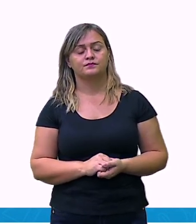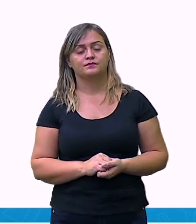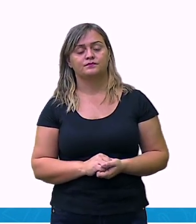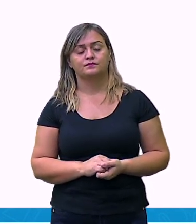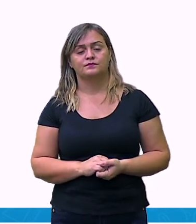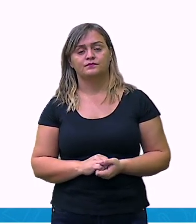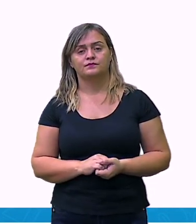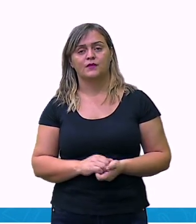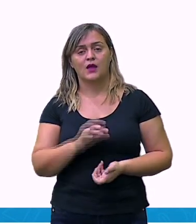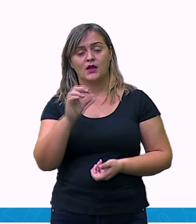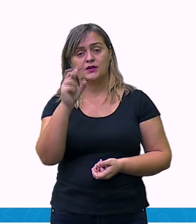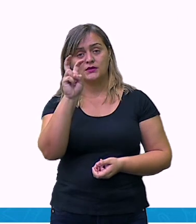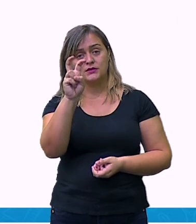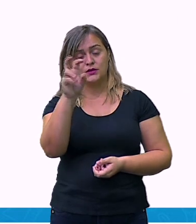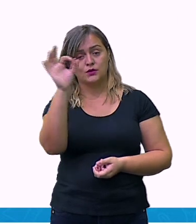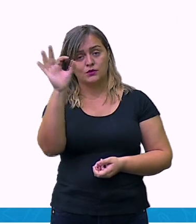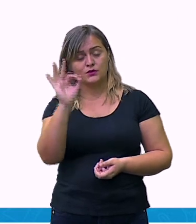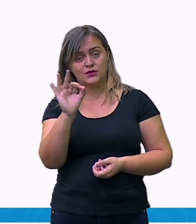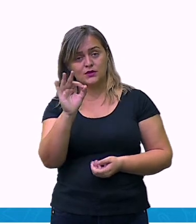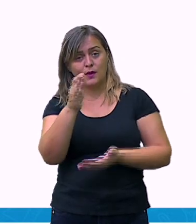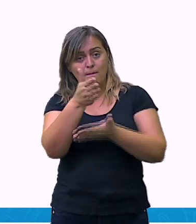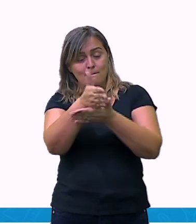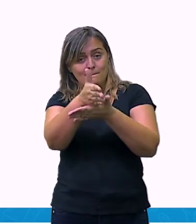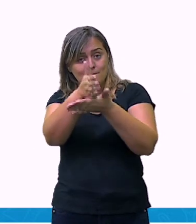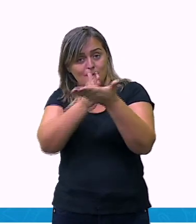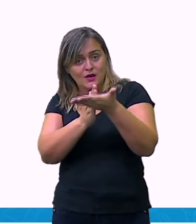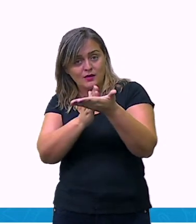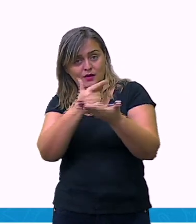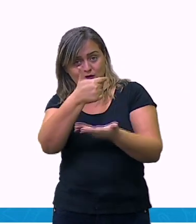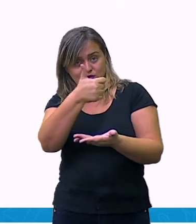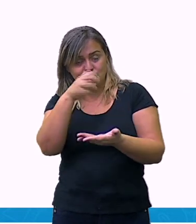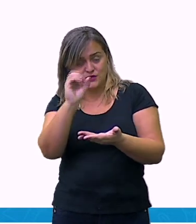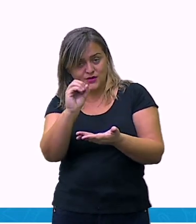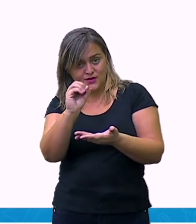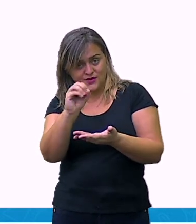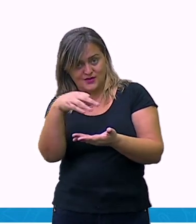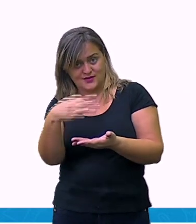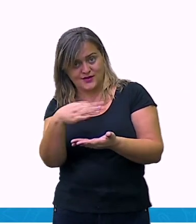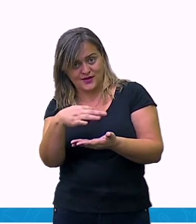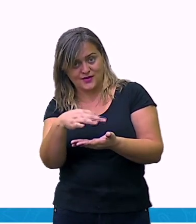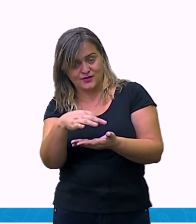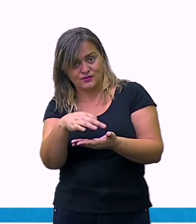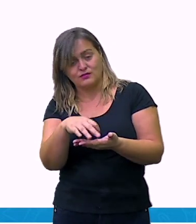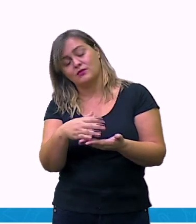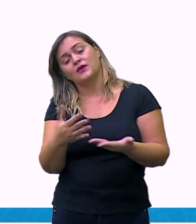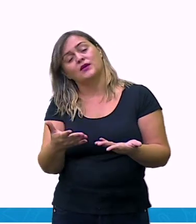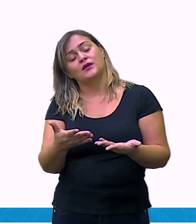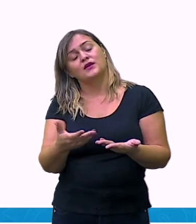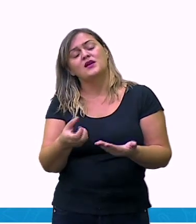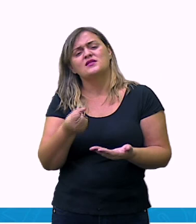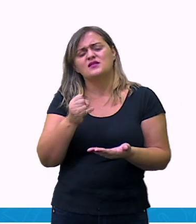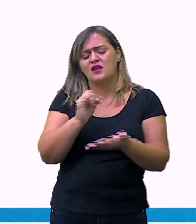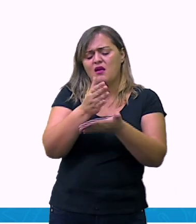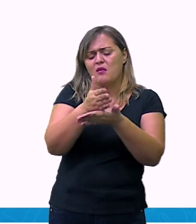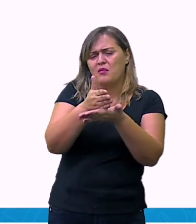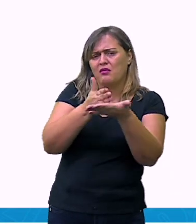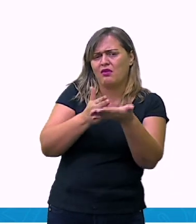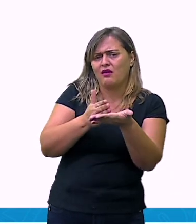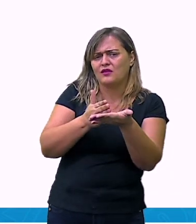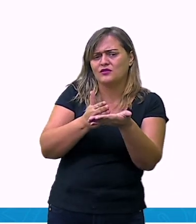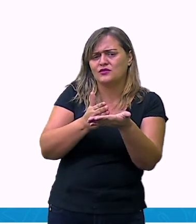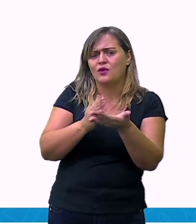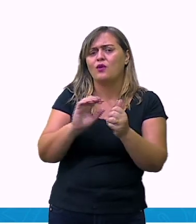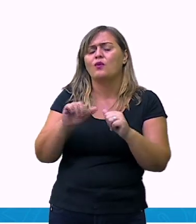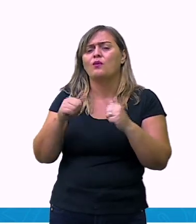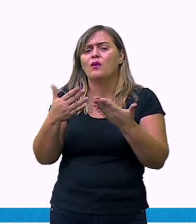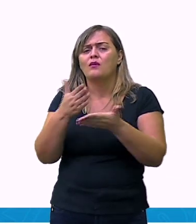É a metade desse valor aqui. Se é a metade, se cinco por cento é a metade, qual que é